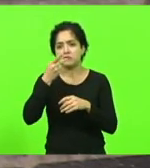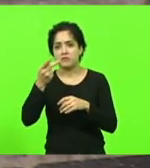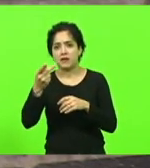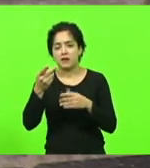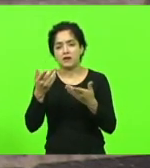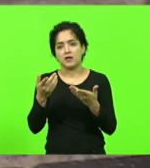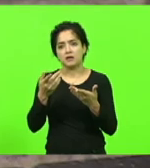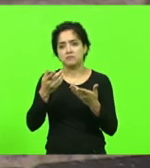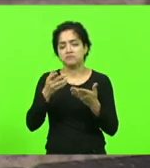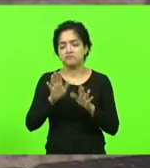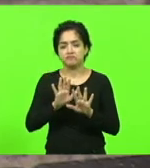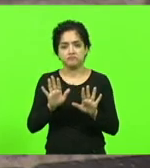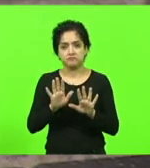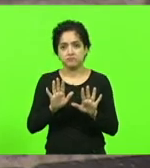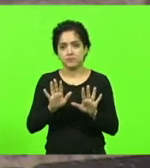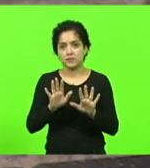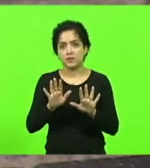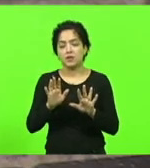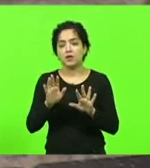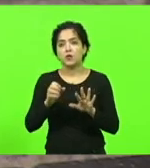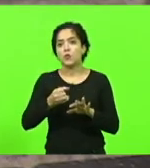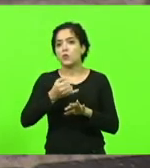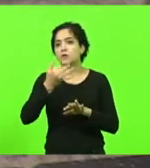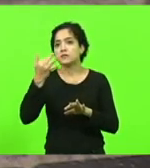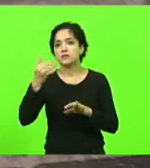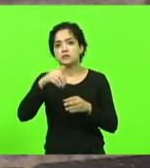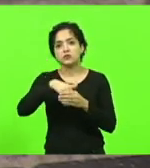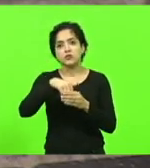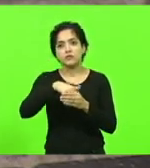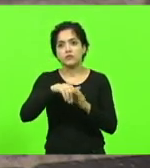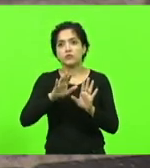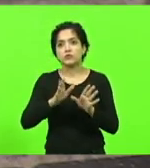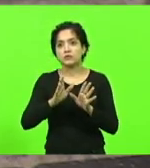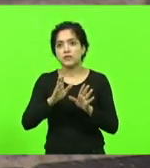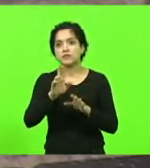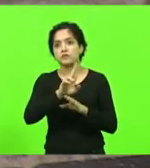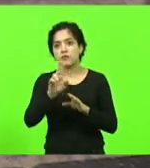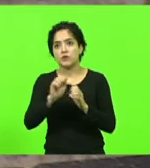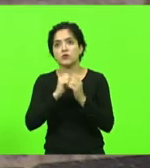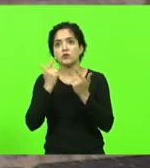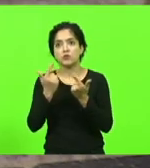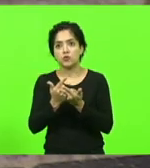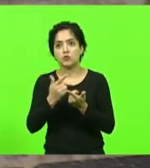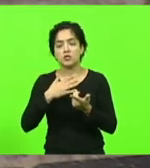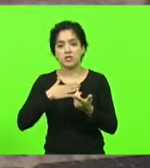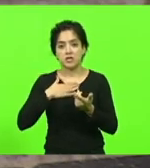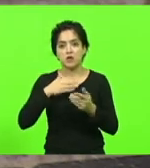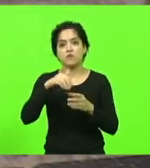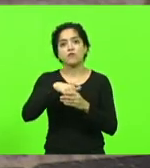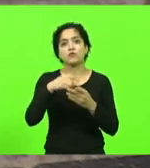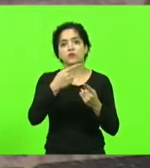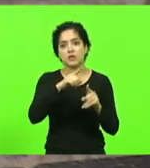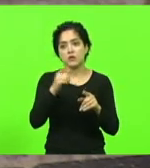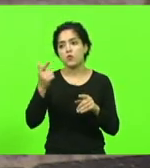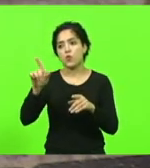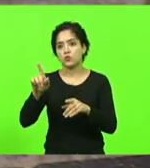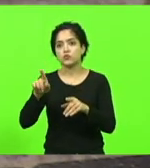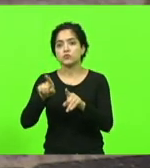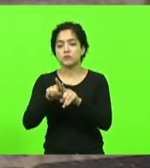em nome da LESC. Quantas vezes eu já votei aqui e foi em nome da LESC coisas que eu votei contra e outros votaram contra.